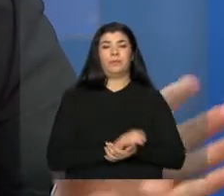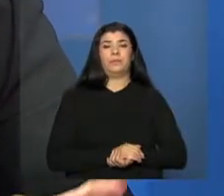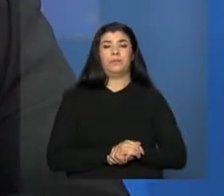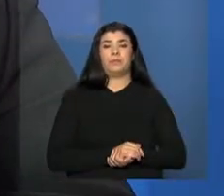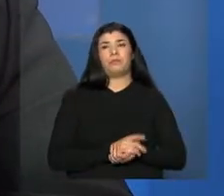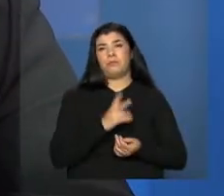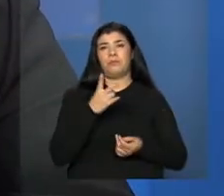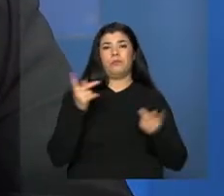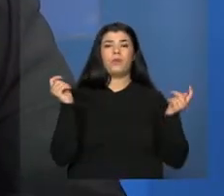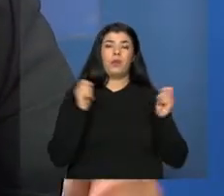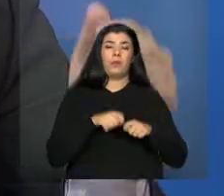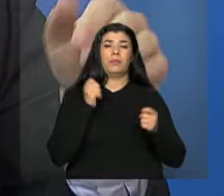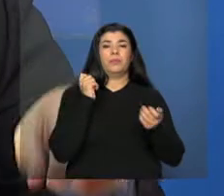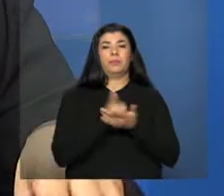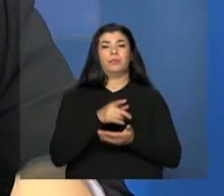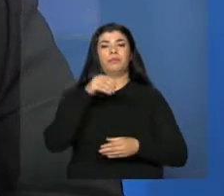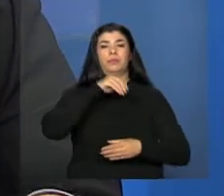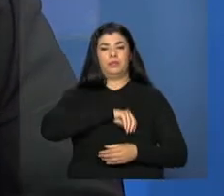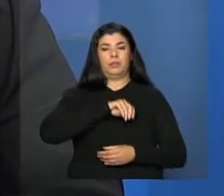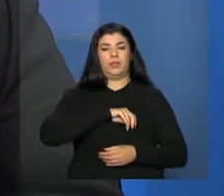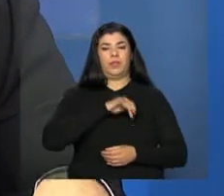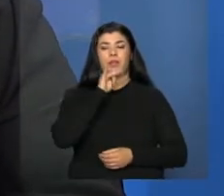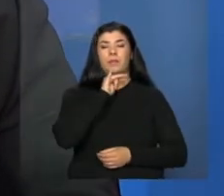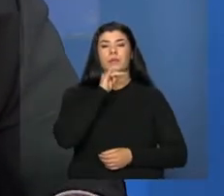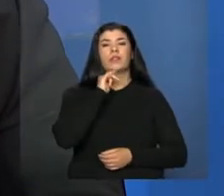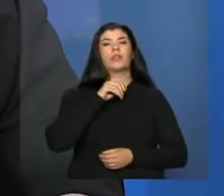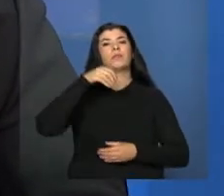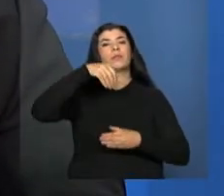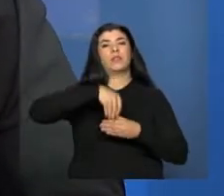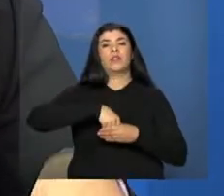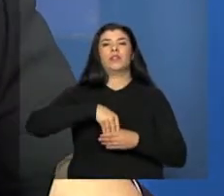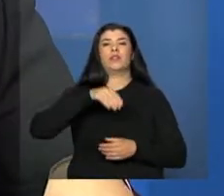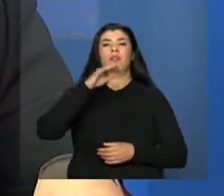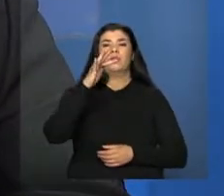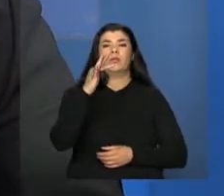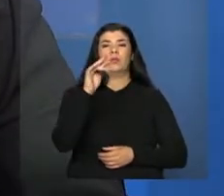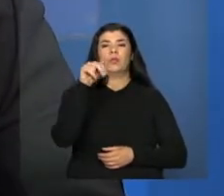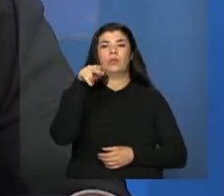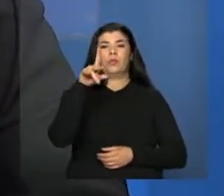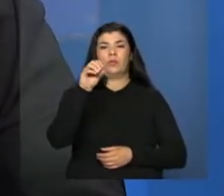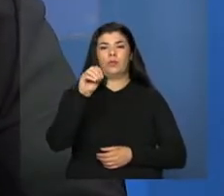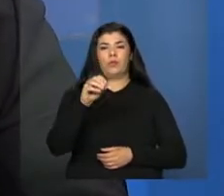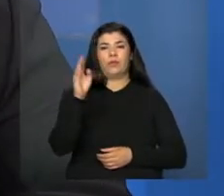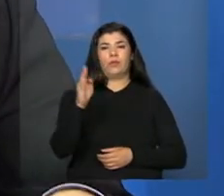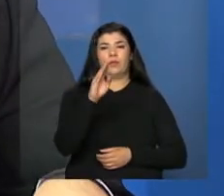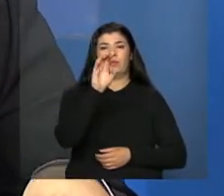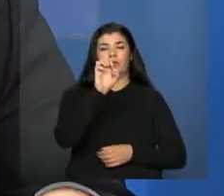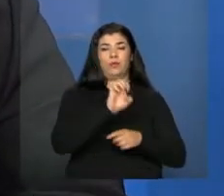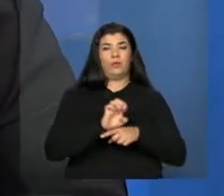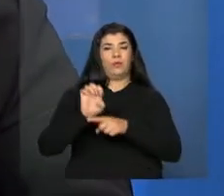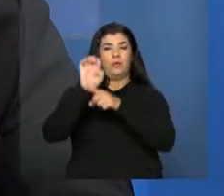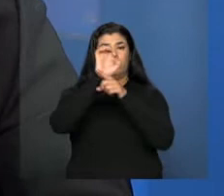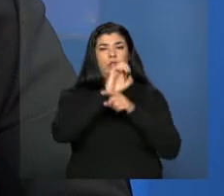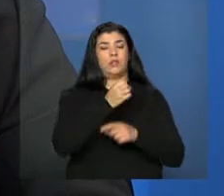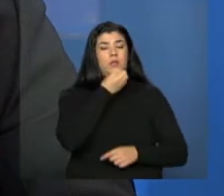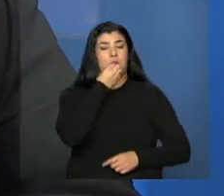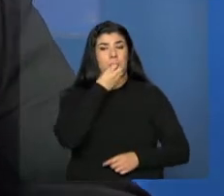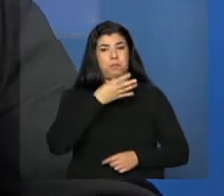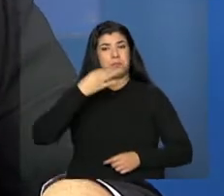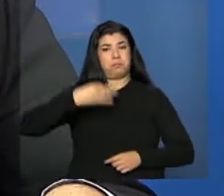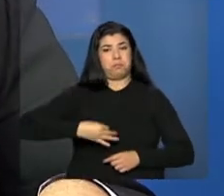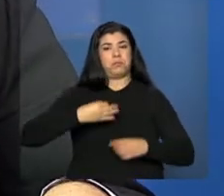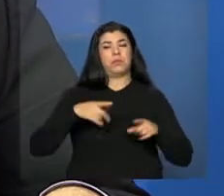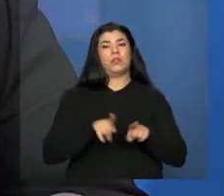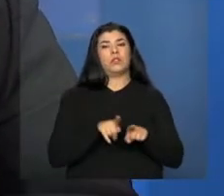duas possibilidades de pagamento. Dentro do fundo municipal de assistência social, dentro do fundo estatual de assistência social, que é o ideal, certo,